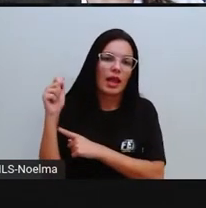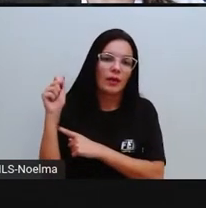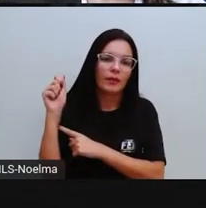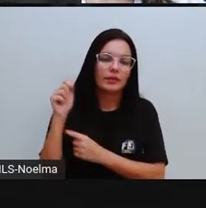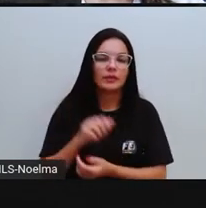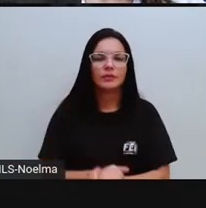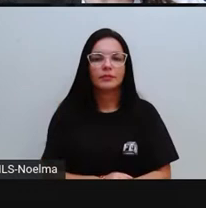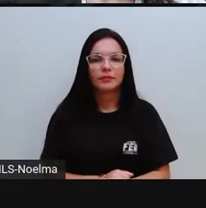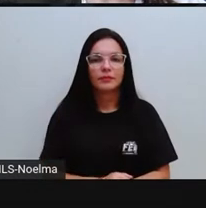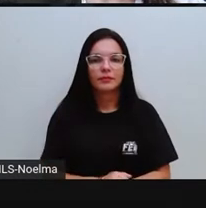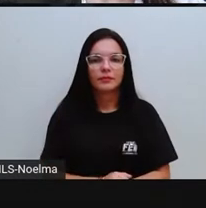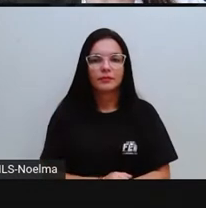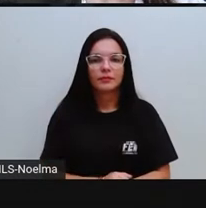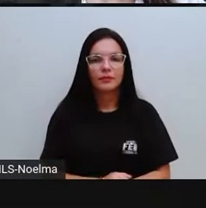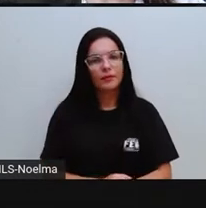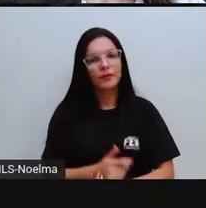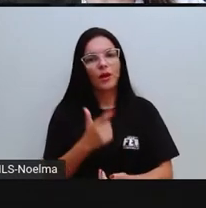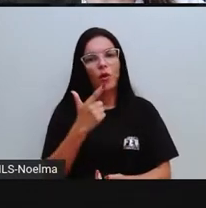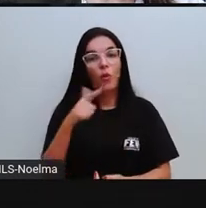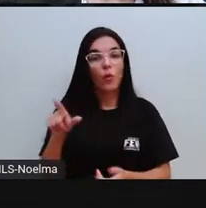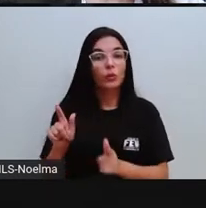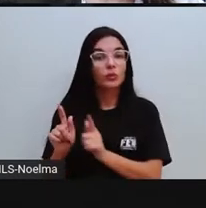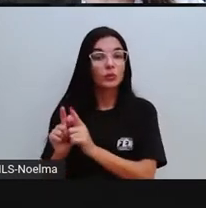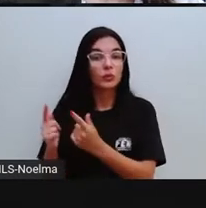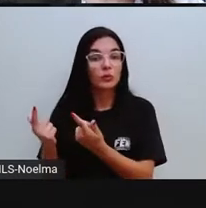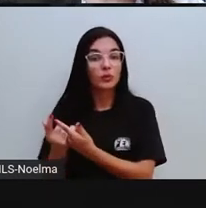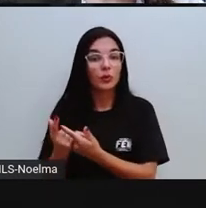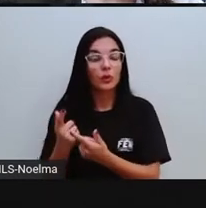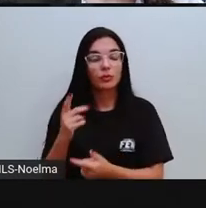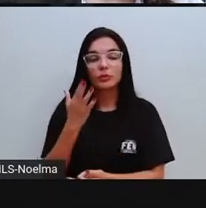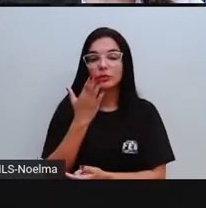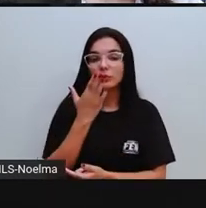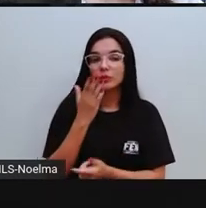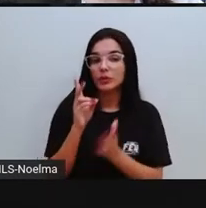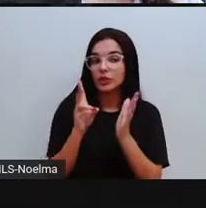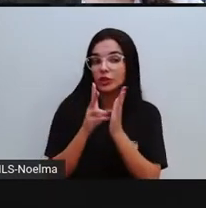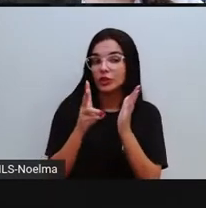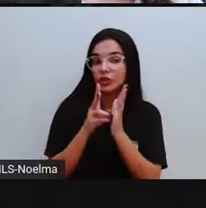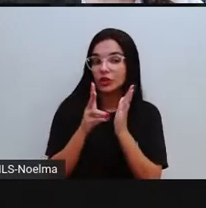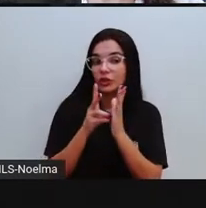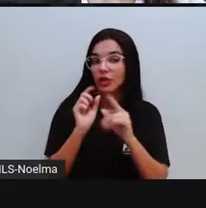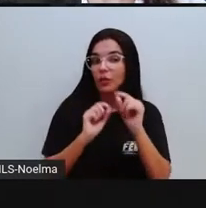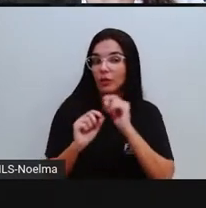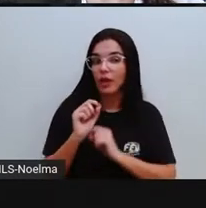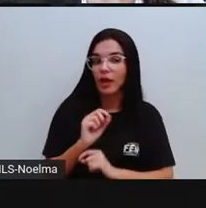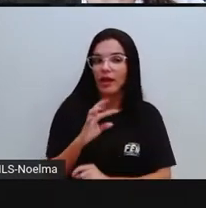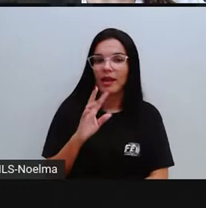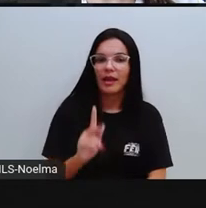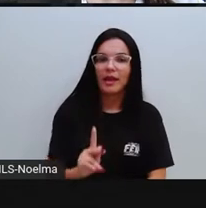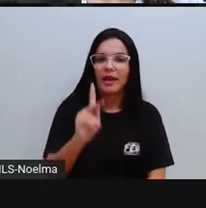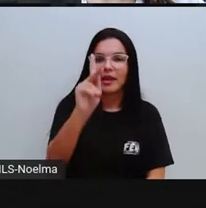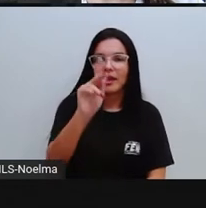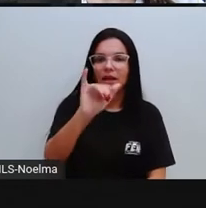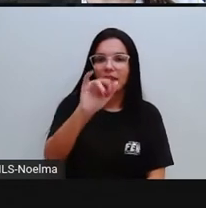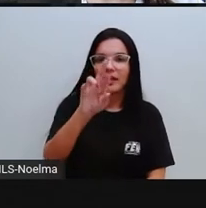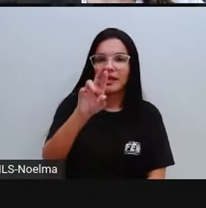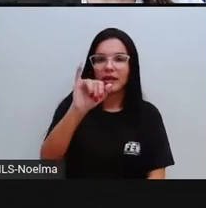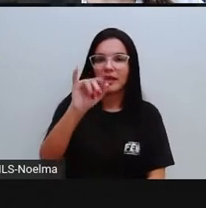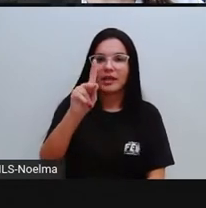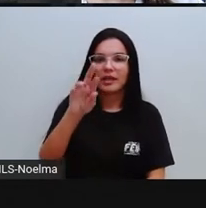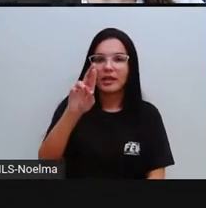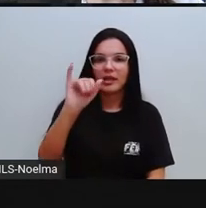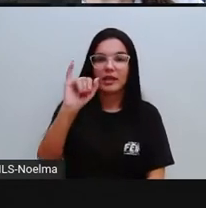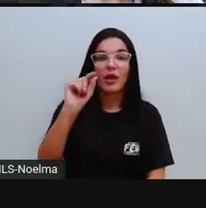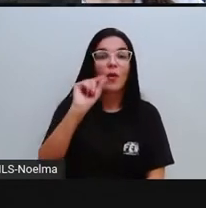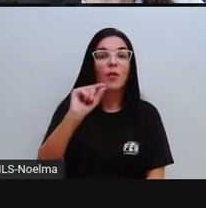Olha lá, um outro povo indígena, ó, povos Kiriri, eles habitam a cidade de